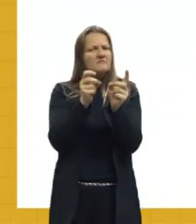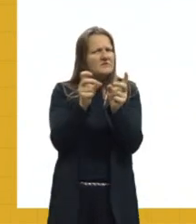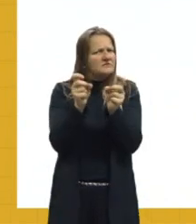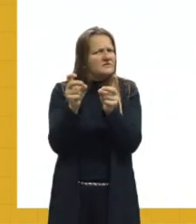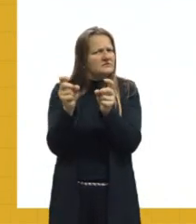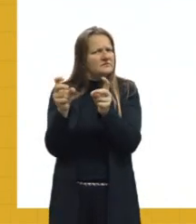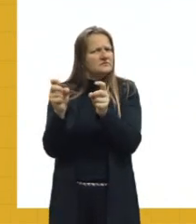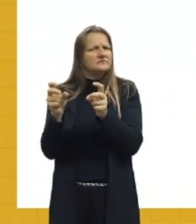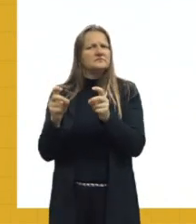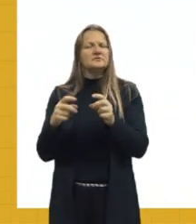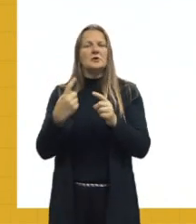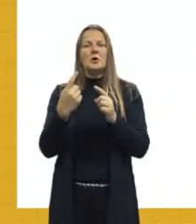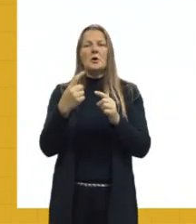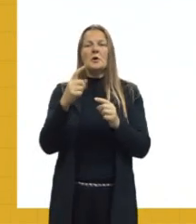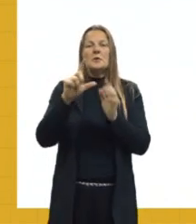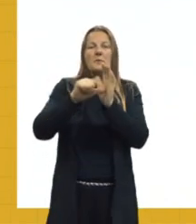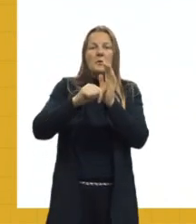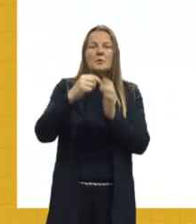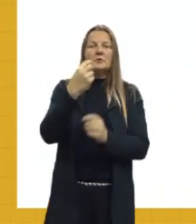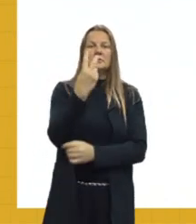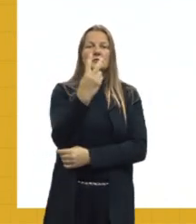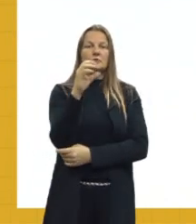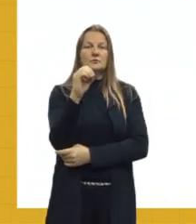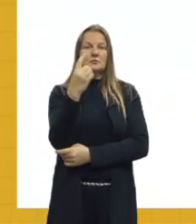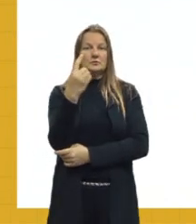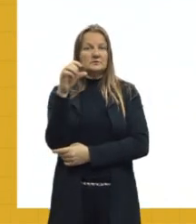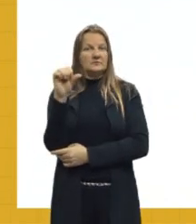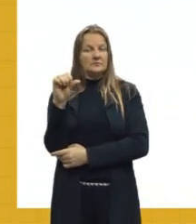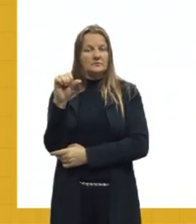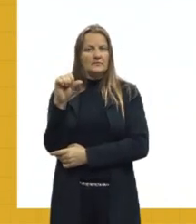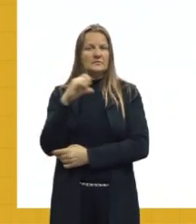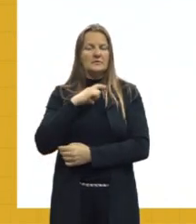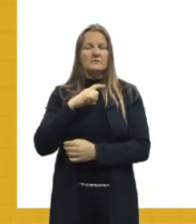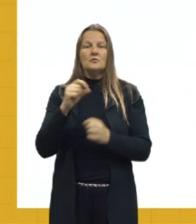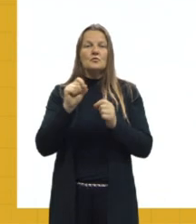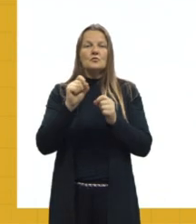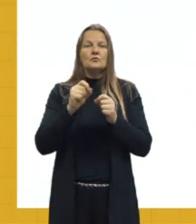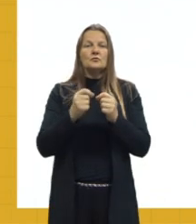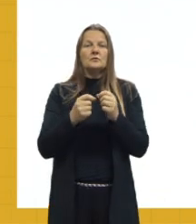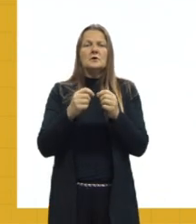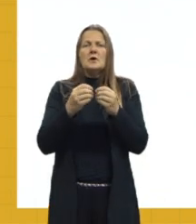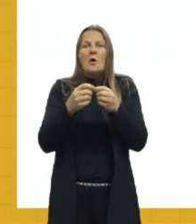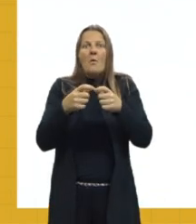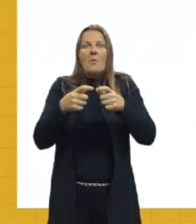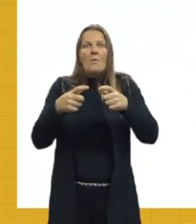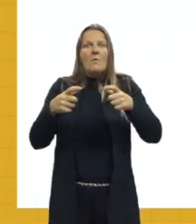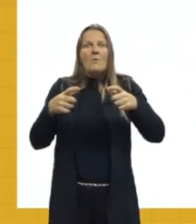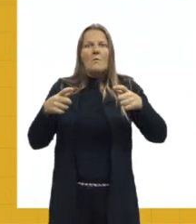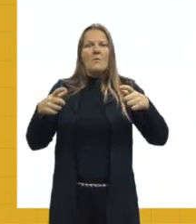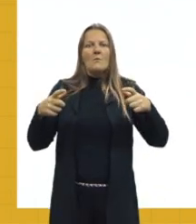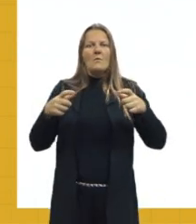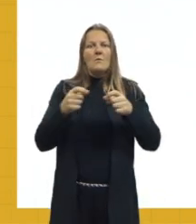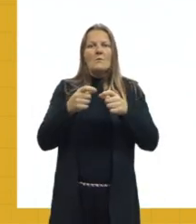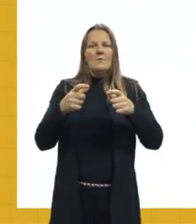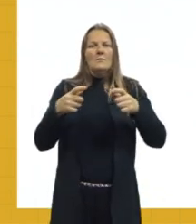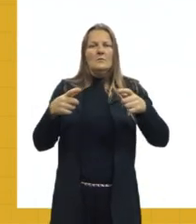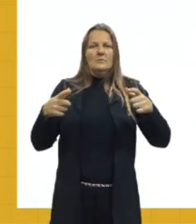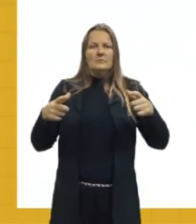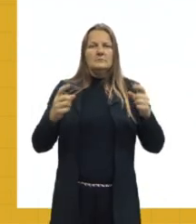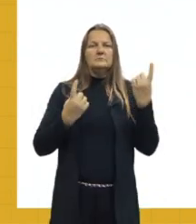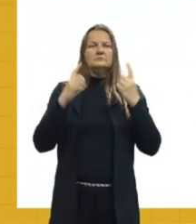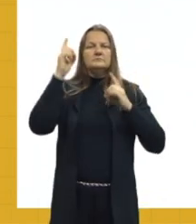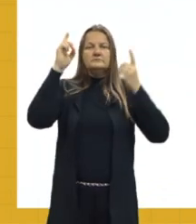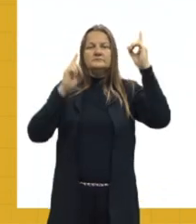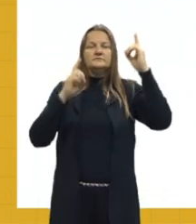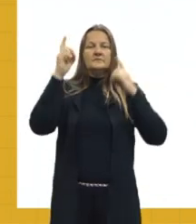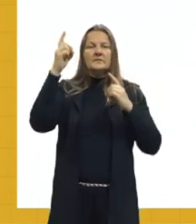Em 2019, então, né, nós tivemos uma eclosão, né, no Chile, justamente por causa do